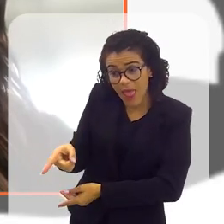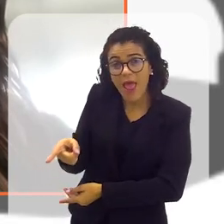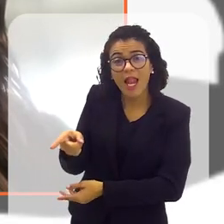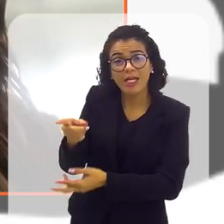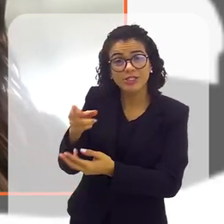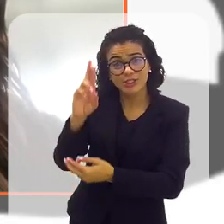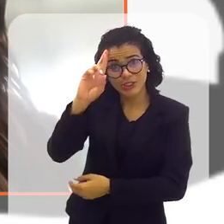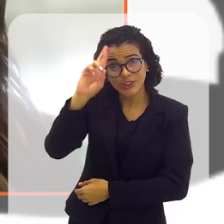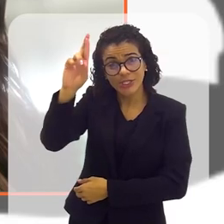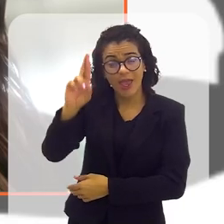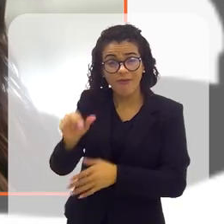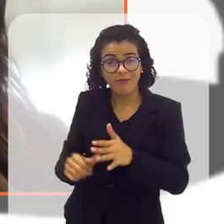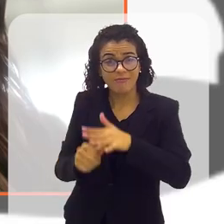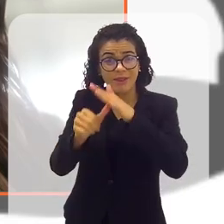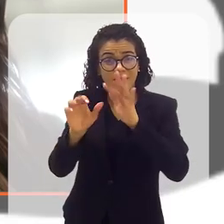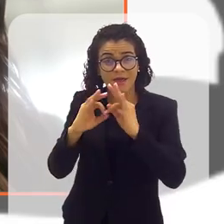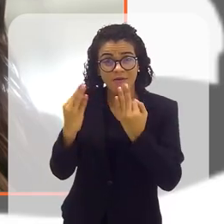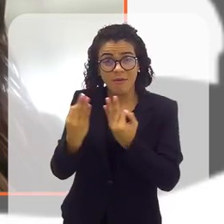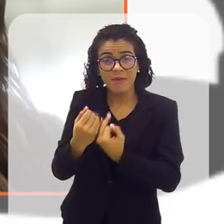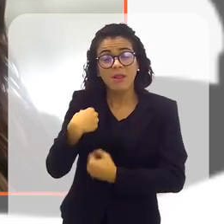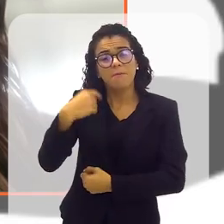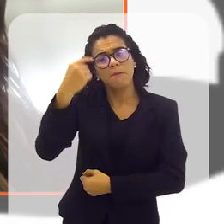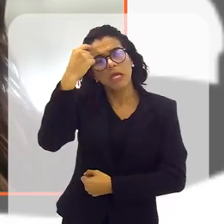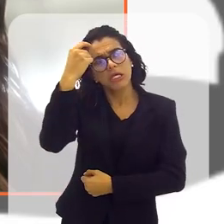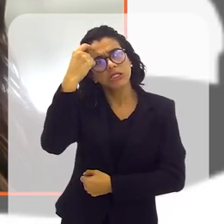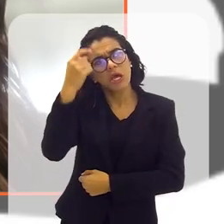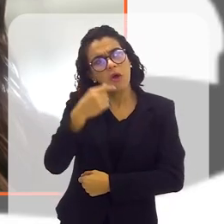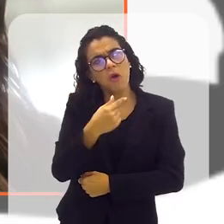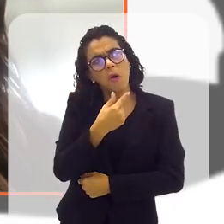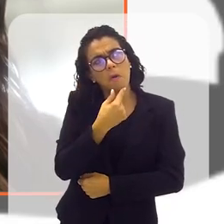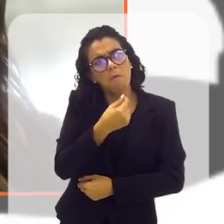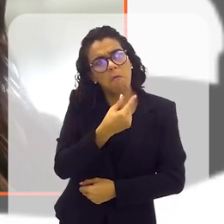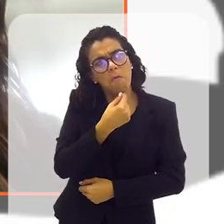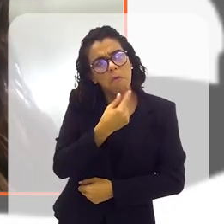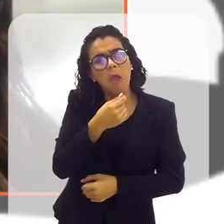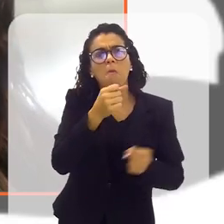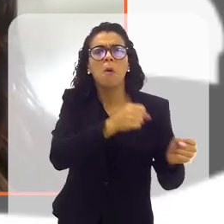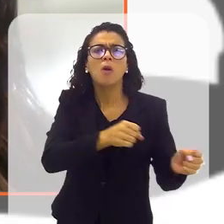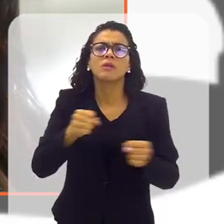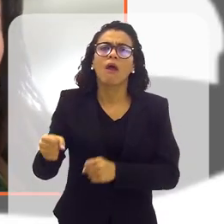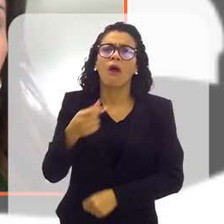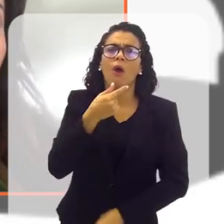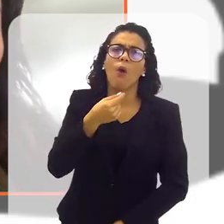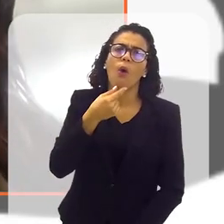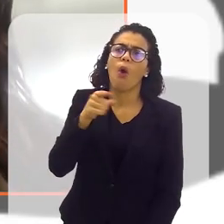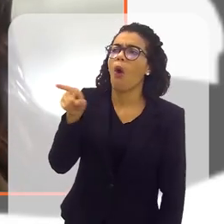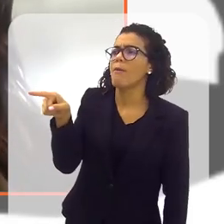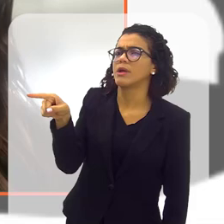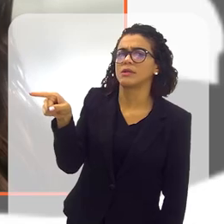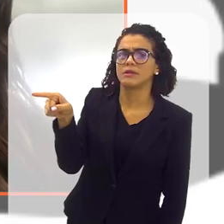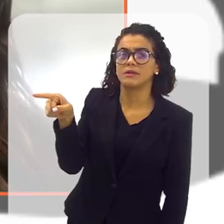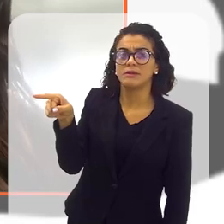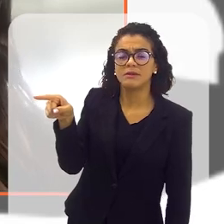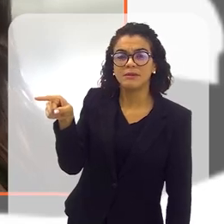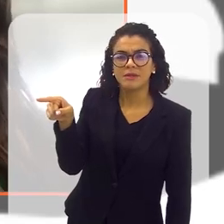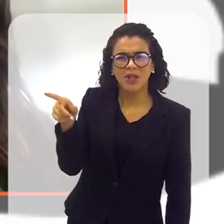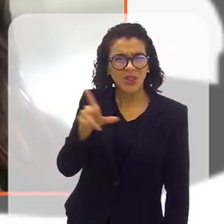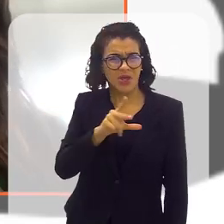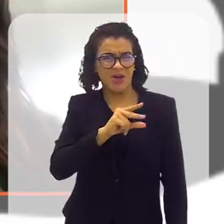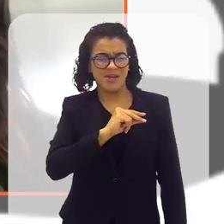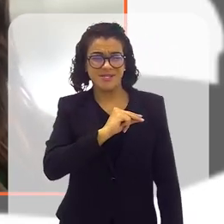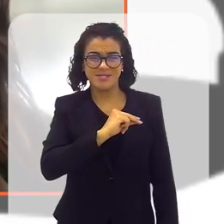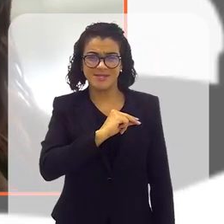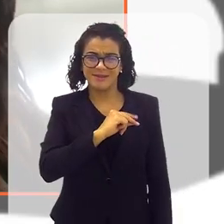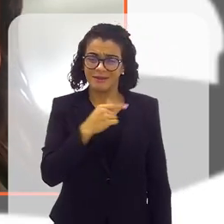mesmas, que são as chefes da família, muitas vezes acham que quem tem o poder, quem é o chefe da família, quem manda é o homem.